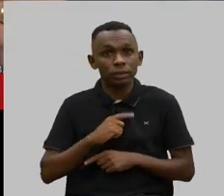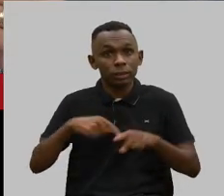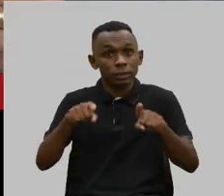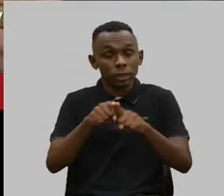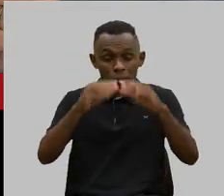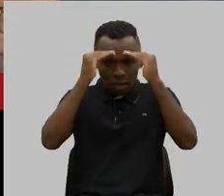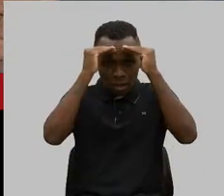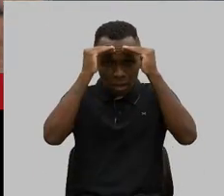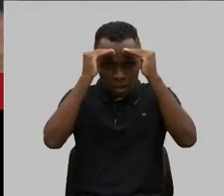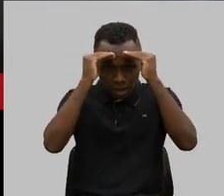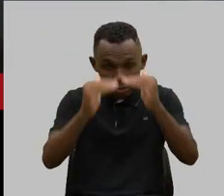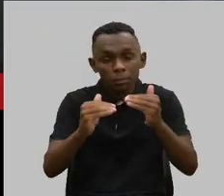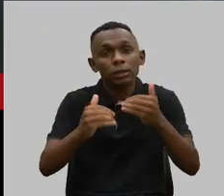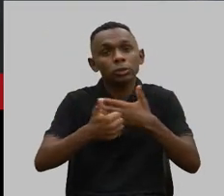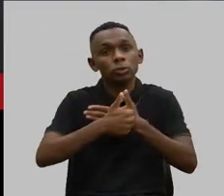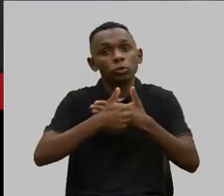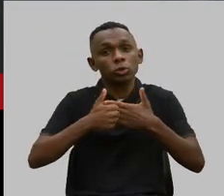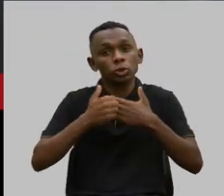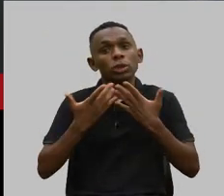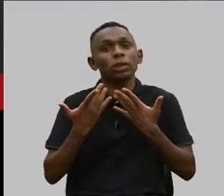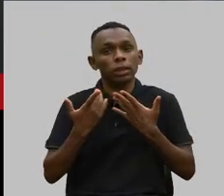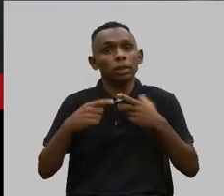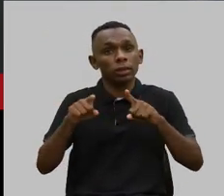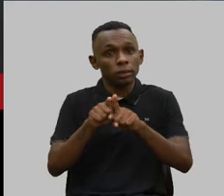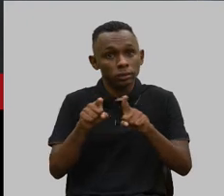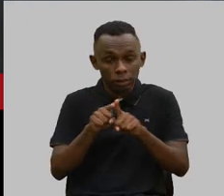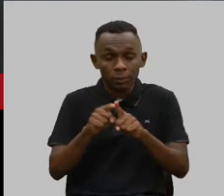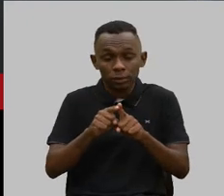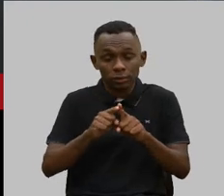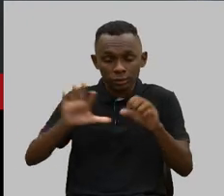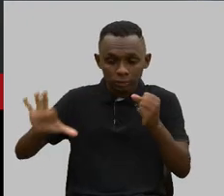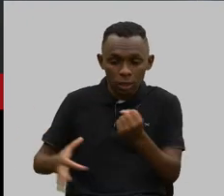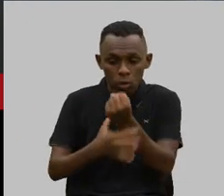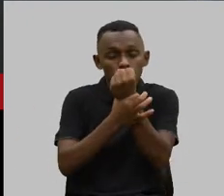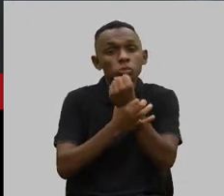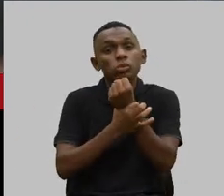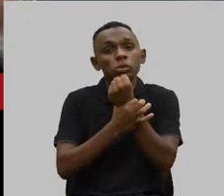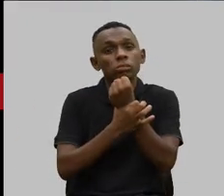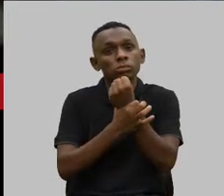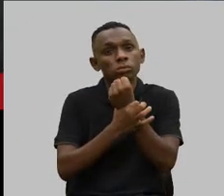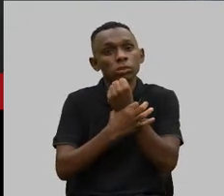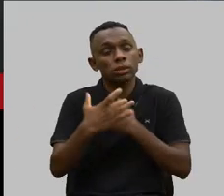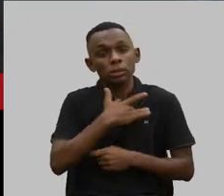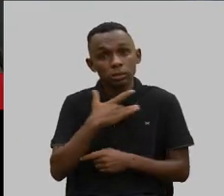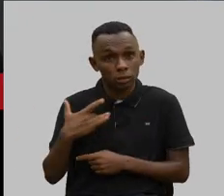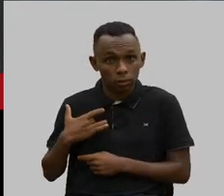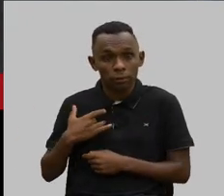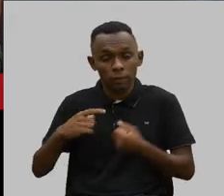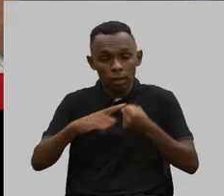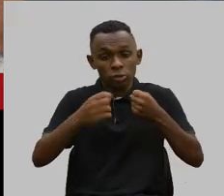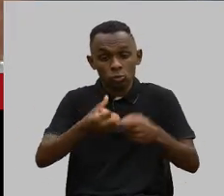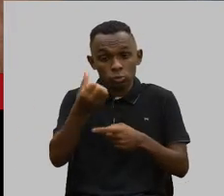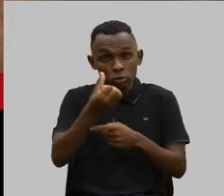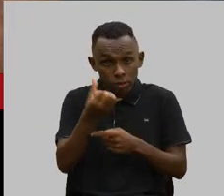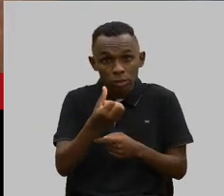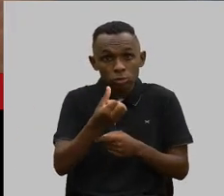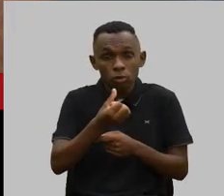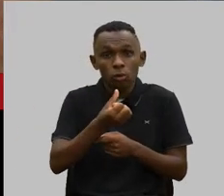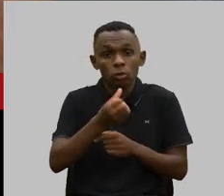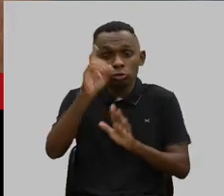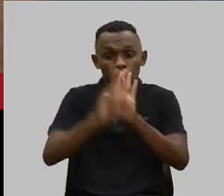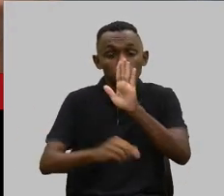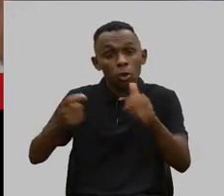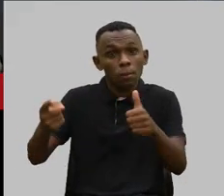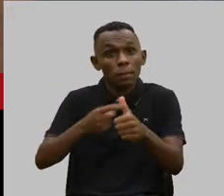respeito à sua dignidade, saúde e segurança. Está lá no artigo 4º. Artigo 6º, primeiro direito básico do